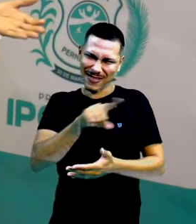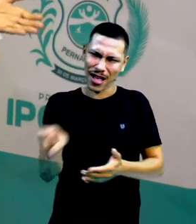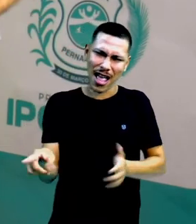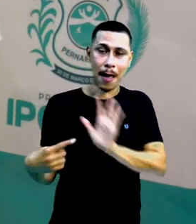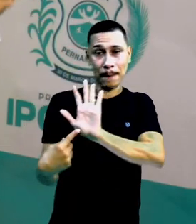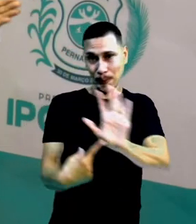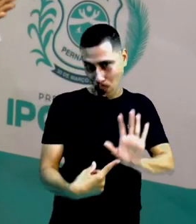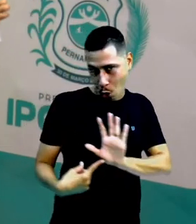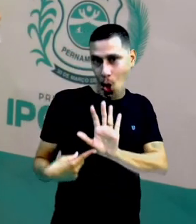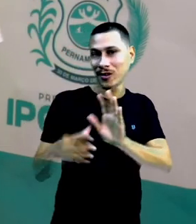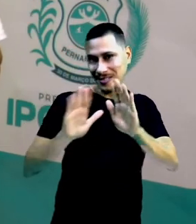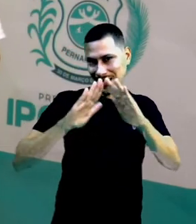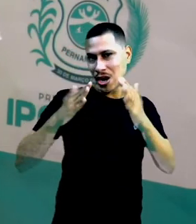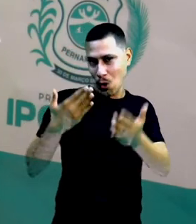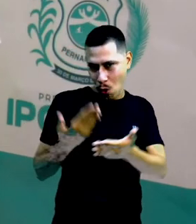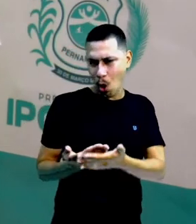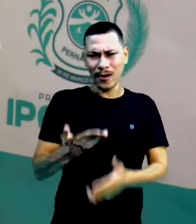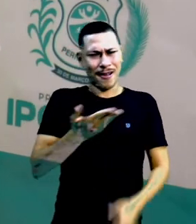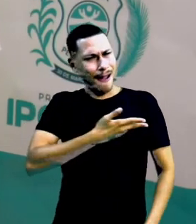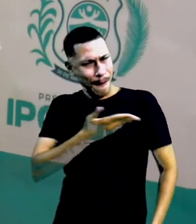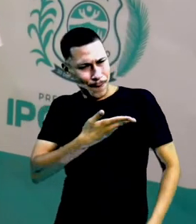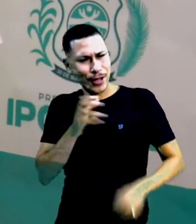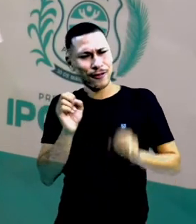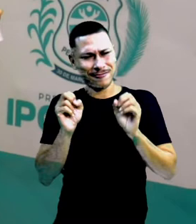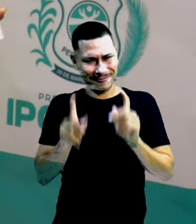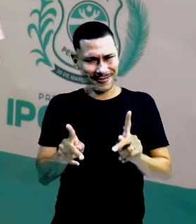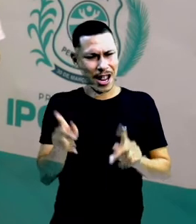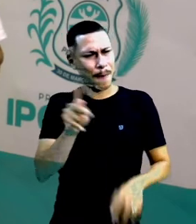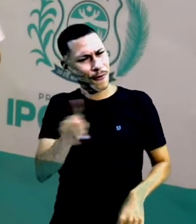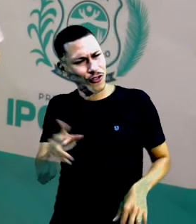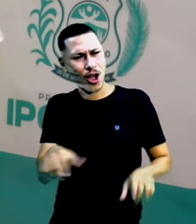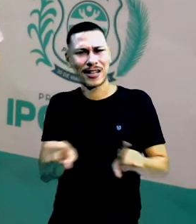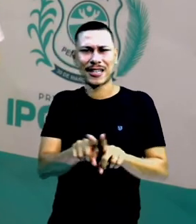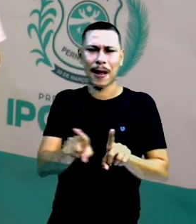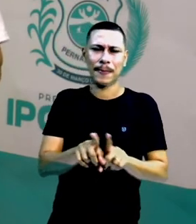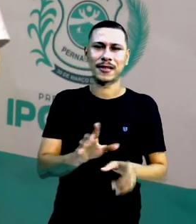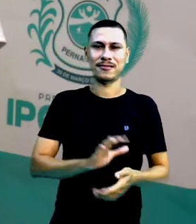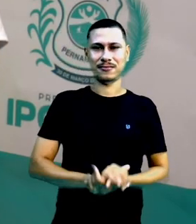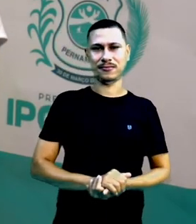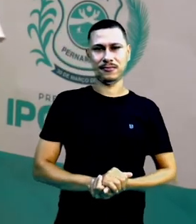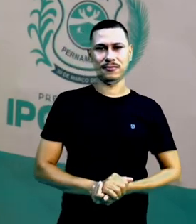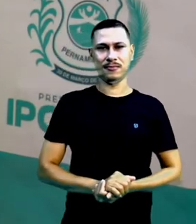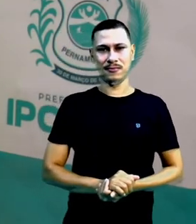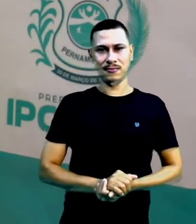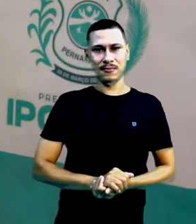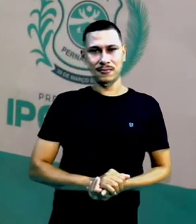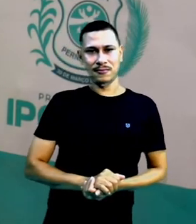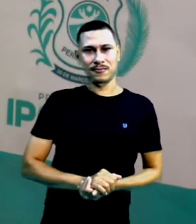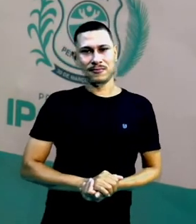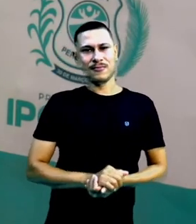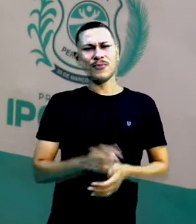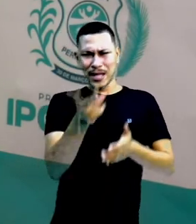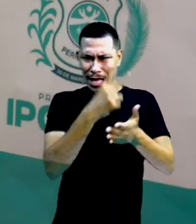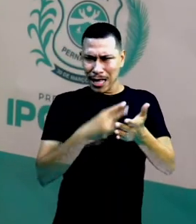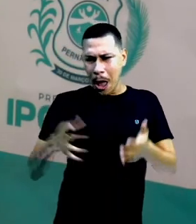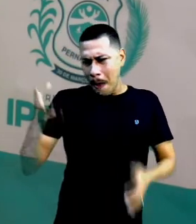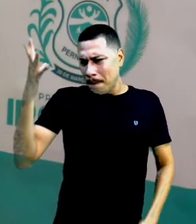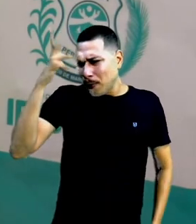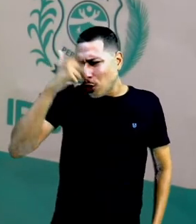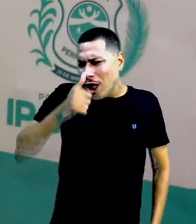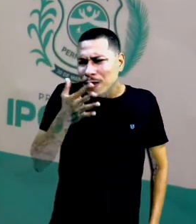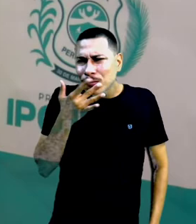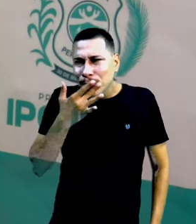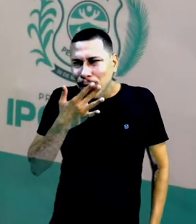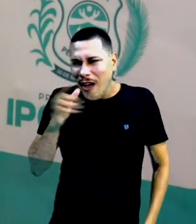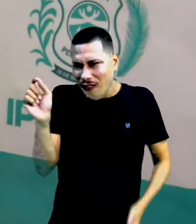leva para a escola e mostra para os coleguinhas e a professora passar o visto, tá bom? Capricha, pinta bem pintado,